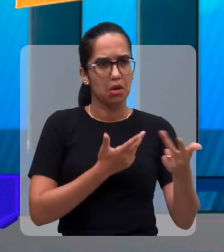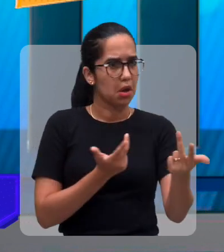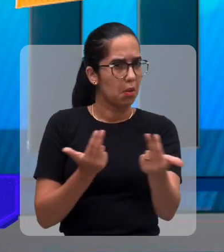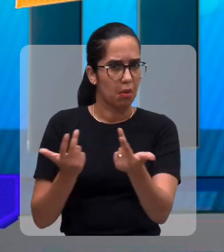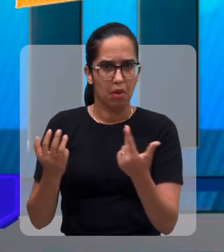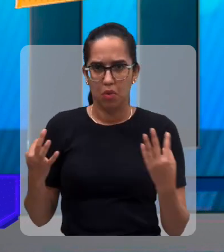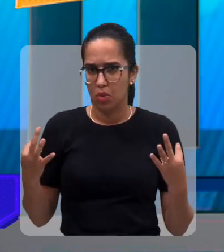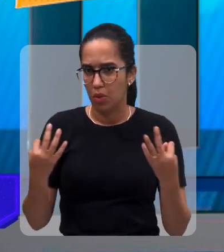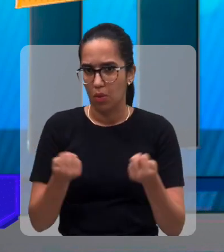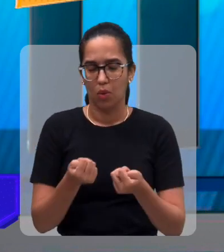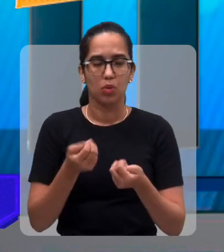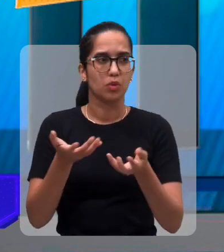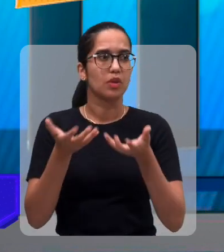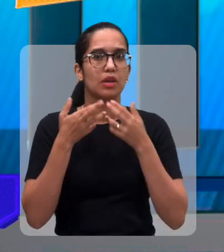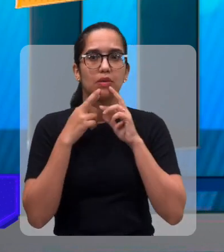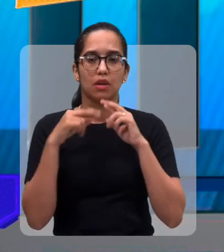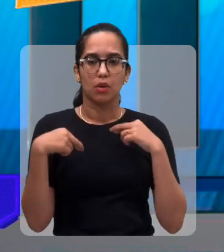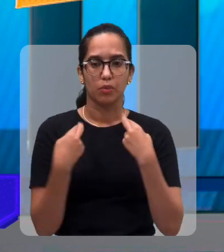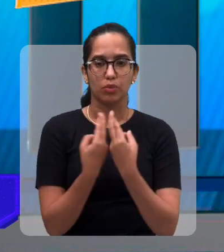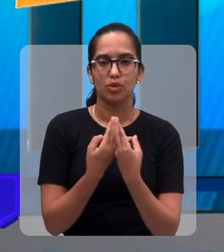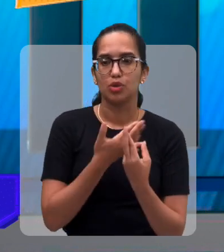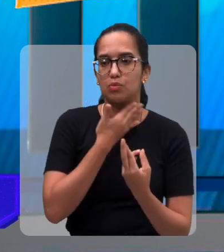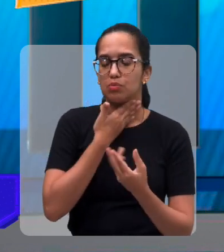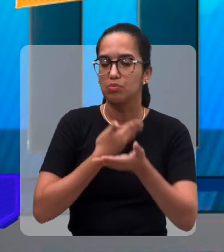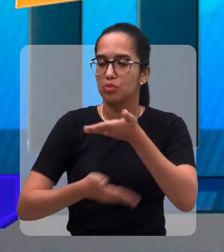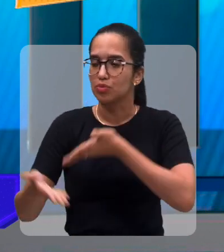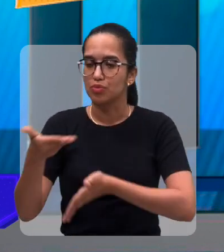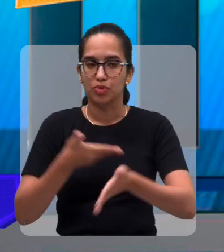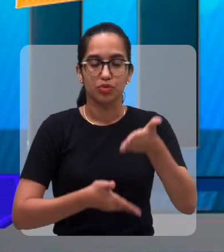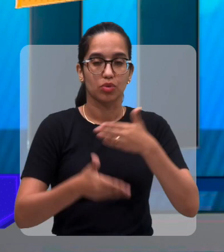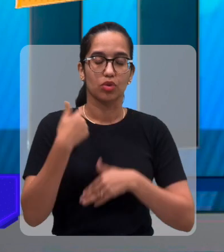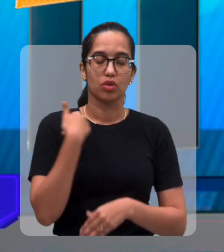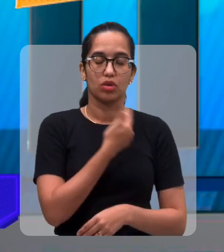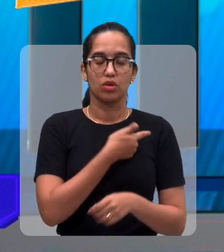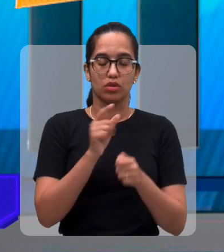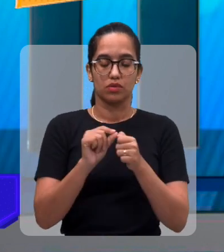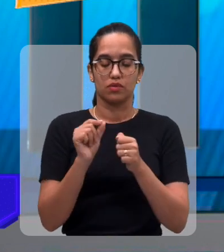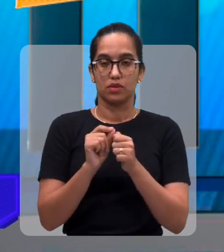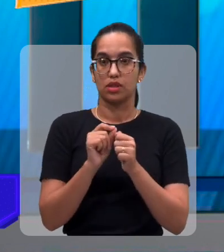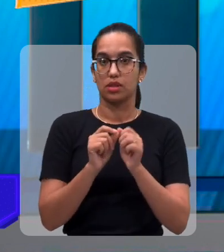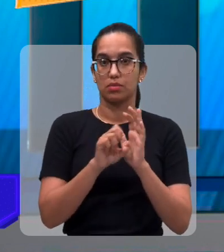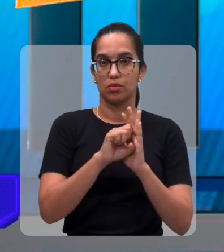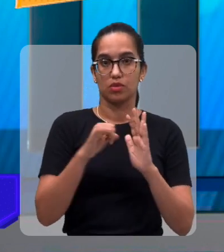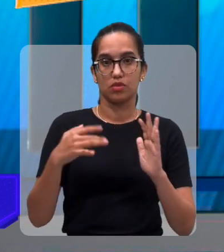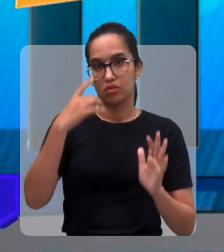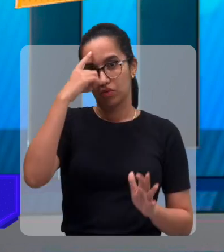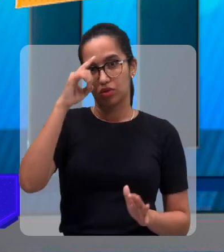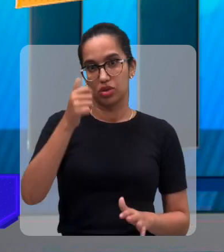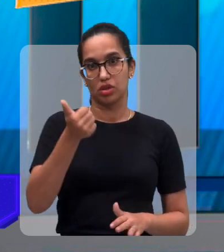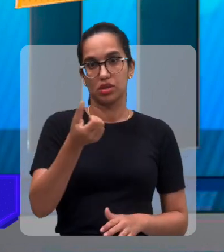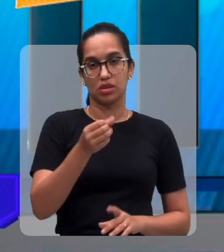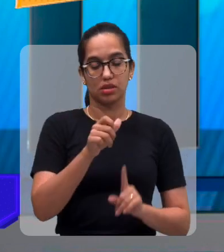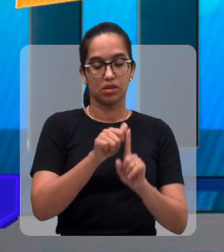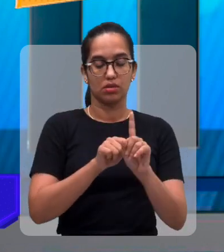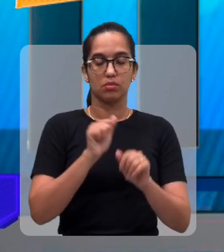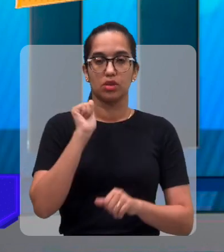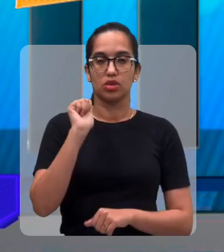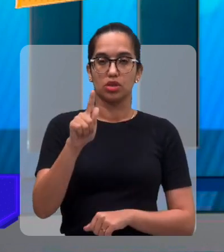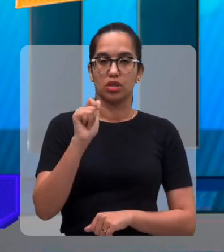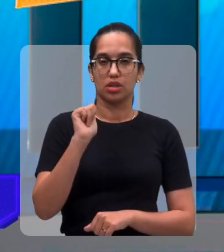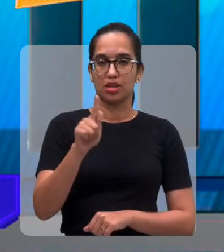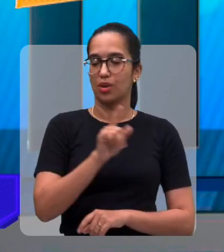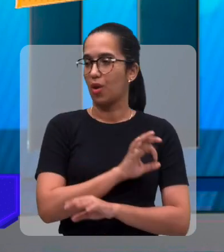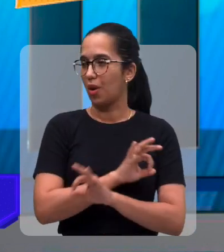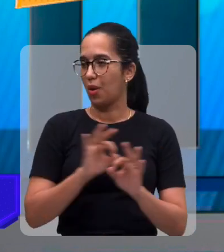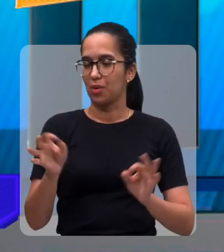seres humanos, gostam de se reunir. E é importante essa união. Nós fizemos uma edição, lá no dia 16 de agosto, no último dia 16 de agosto,